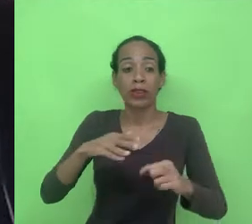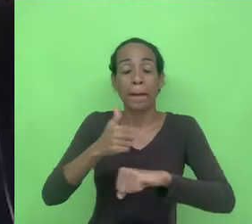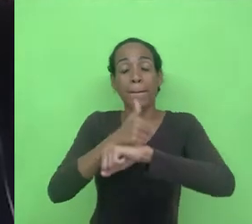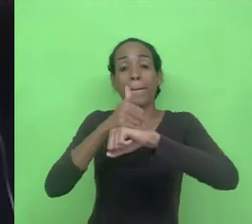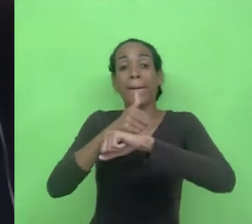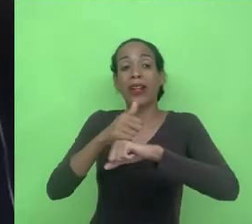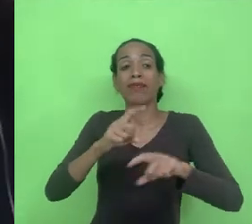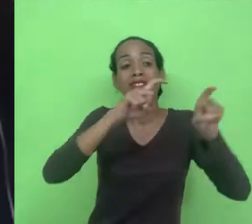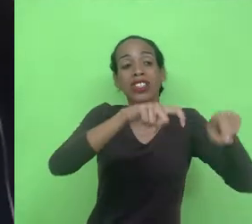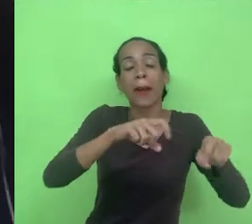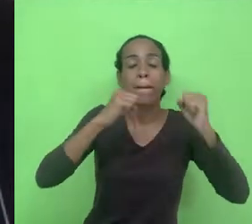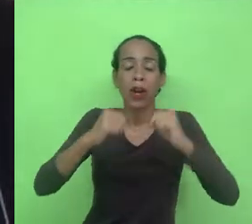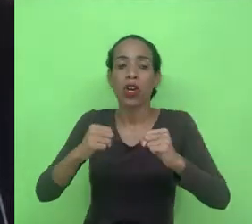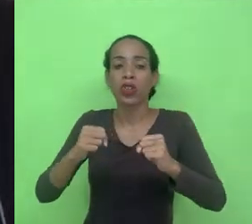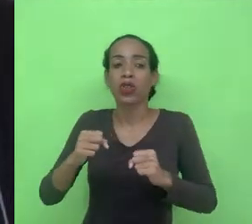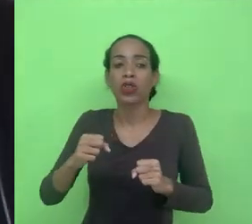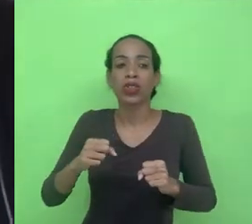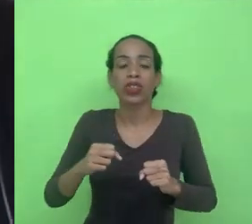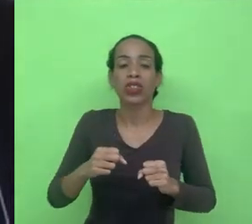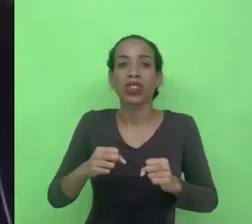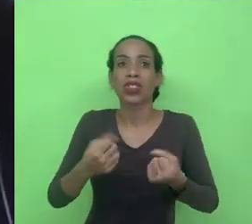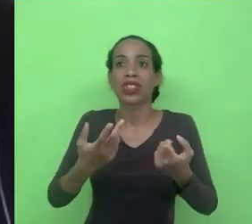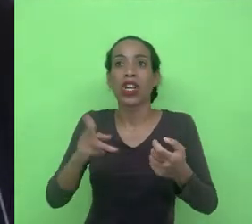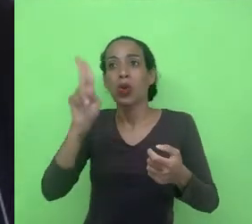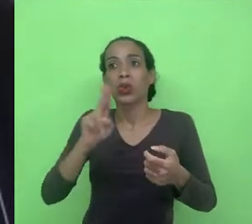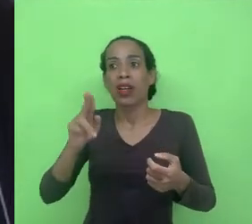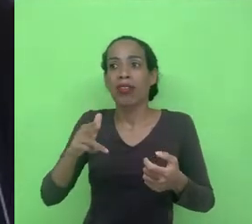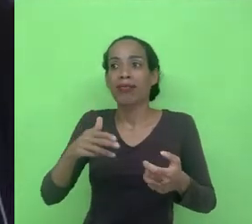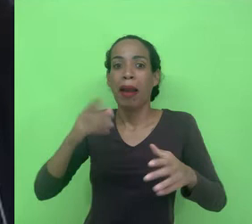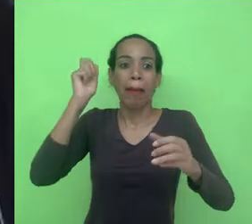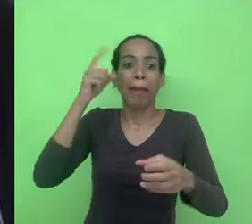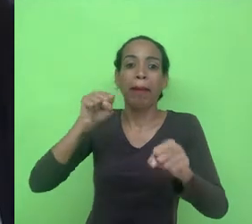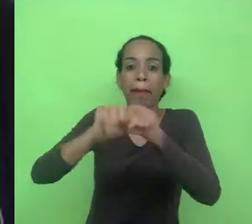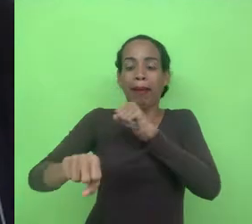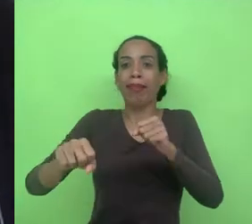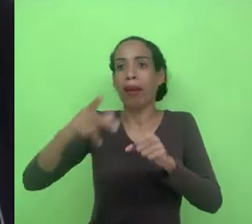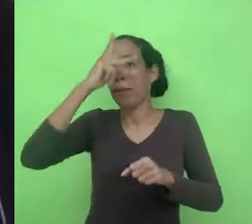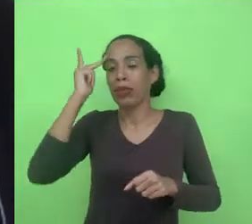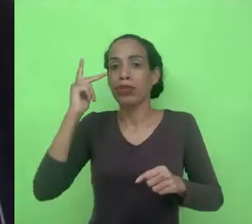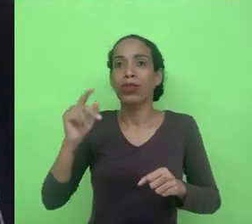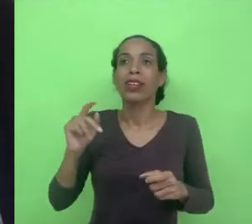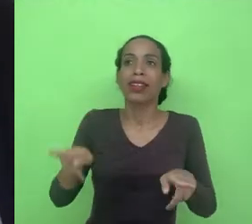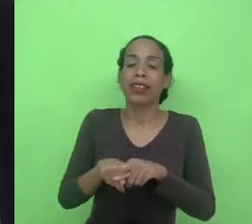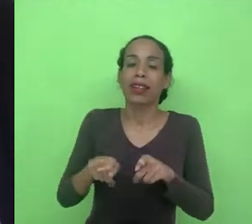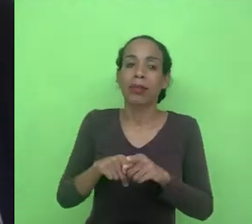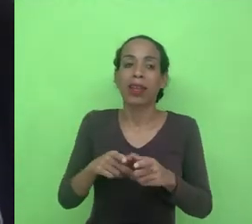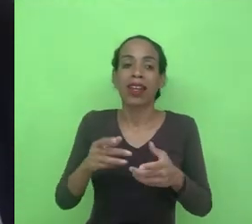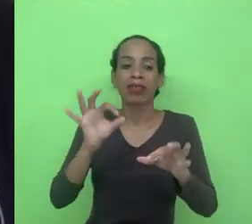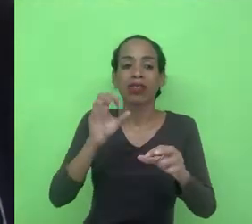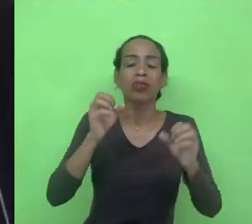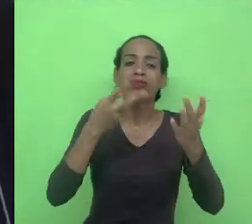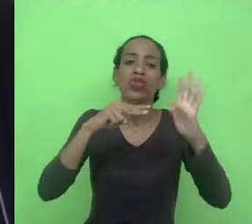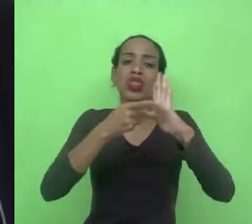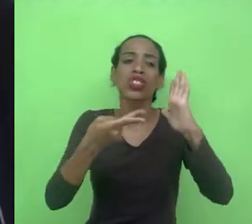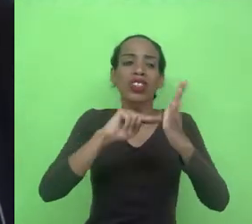também ela podia ser usada como arma para matar alguém então o que vai dar o significado ao objeto são as associações que estão em jogo